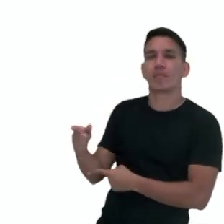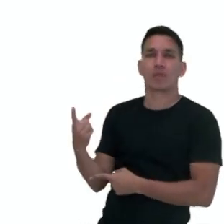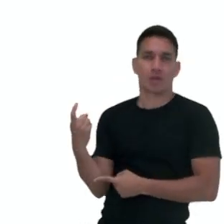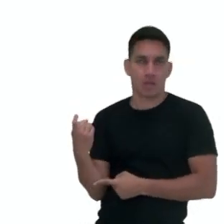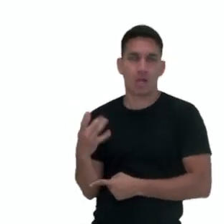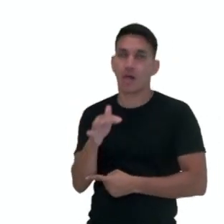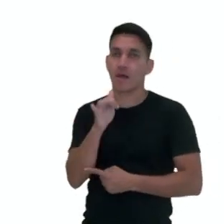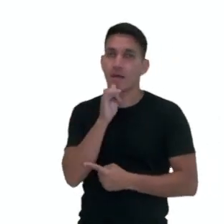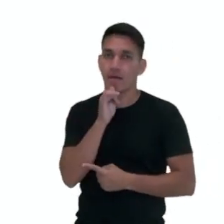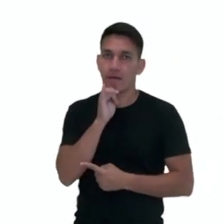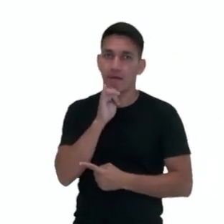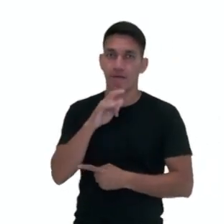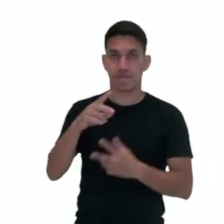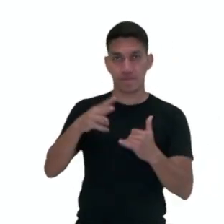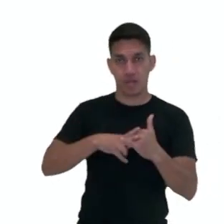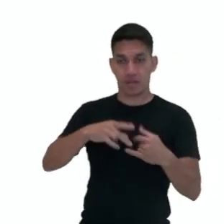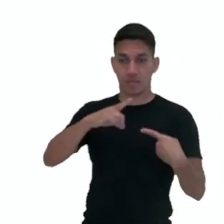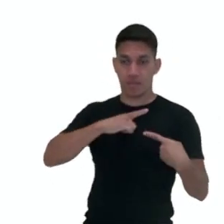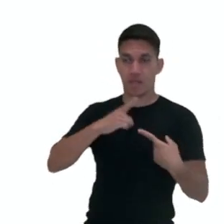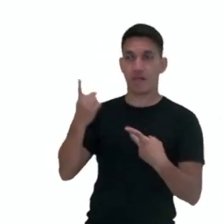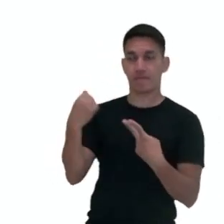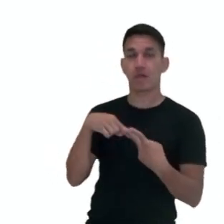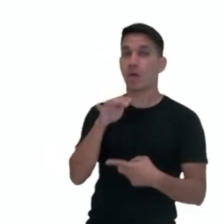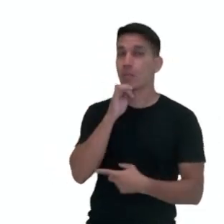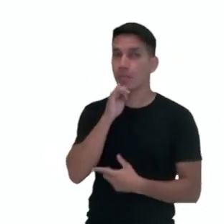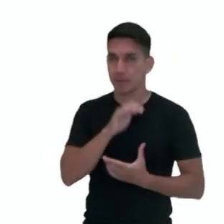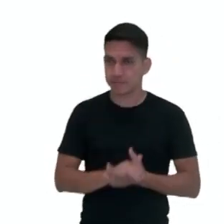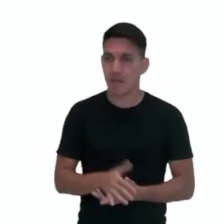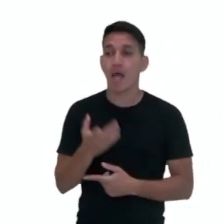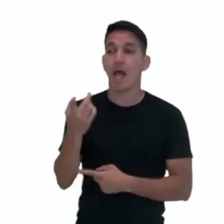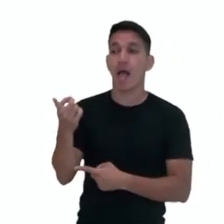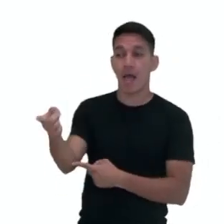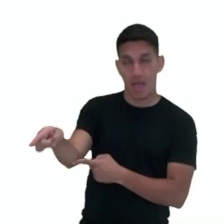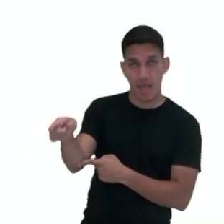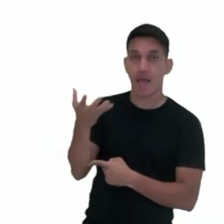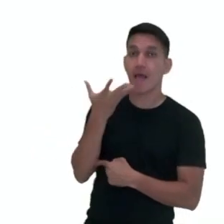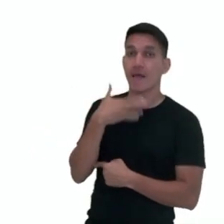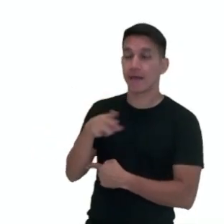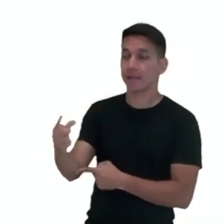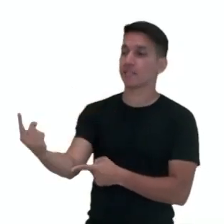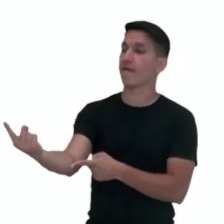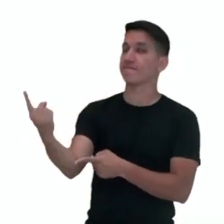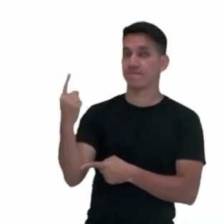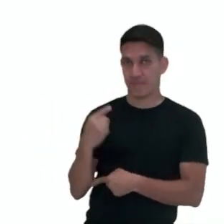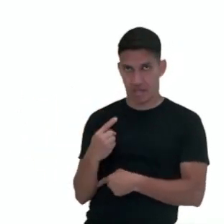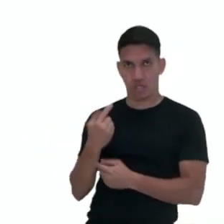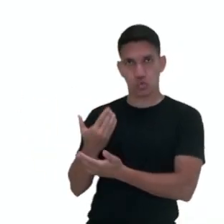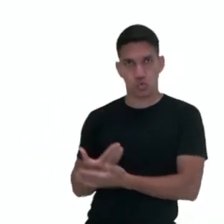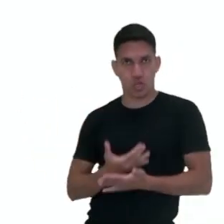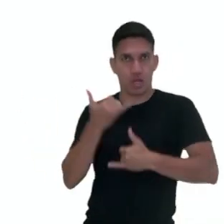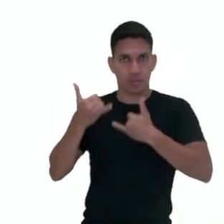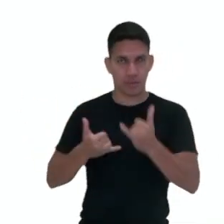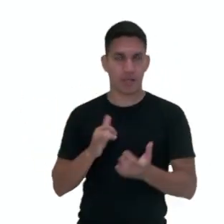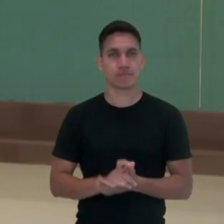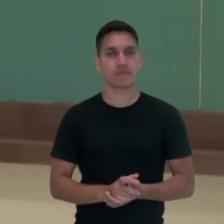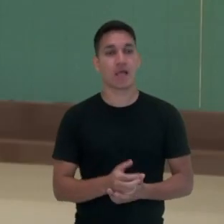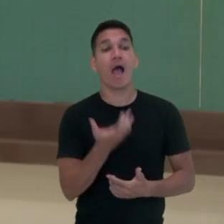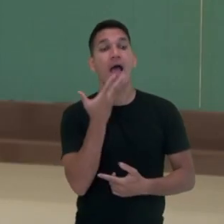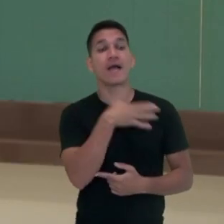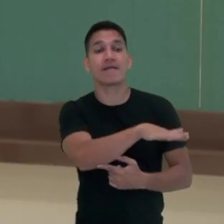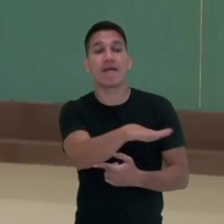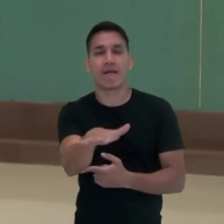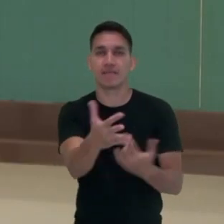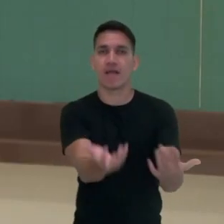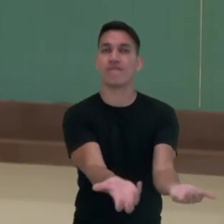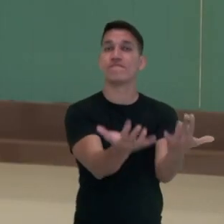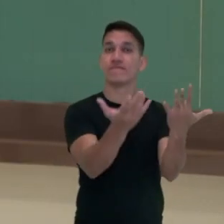vir quando no presente do indicativo. Eu posso dizer a criança vem para estudar e brincar, as crianças vêm para estudar